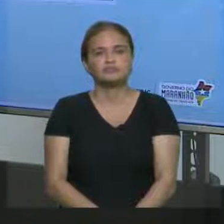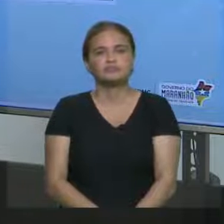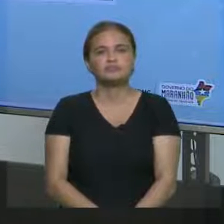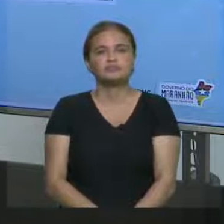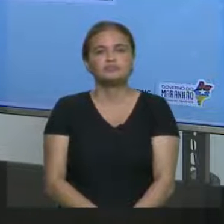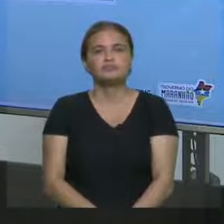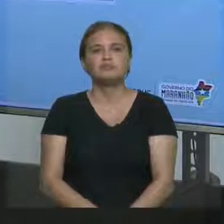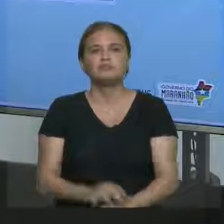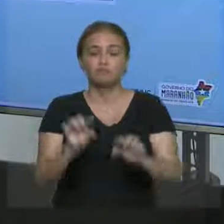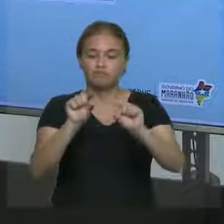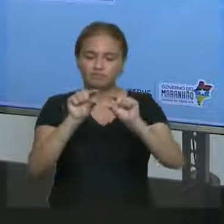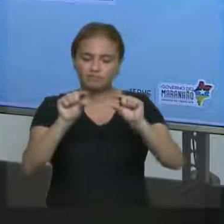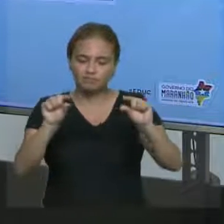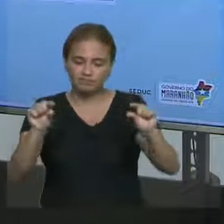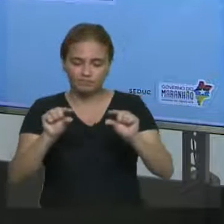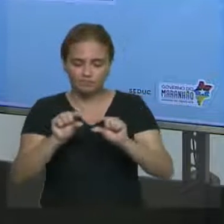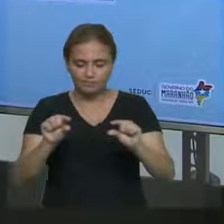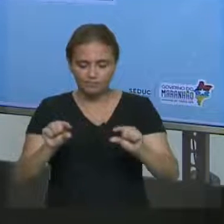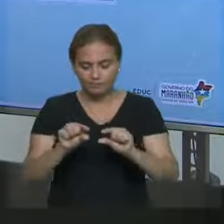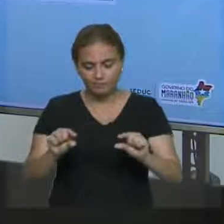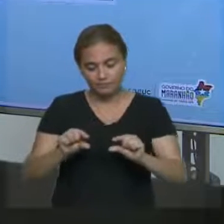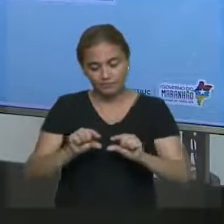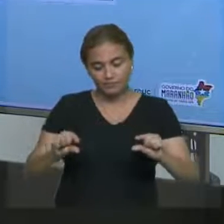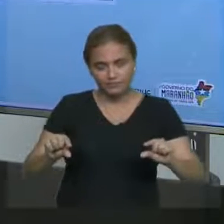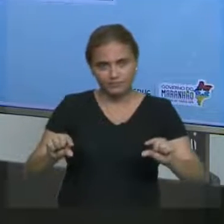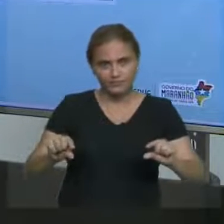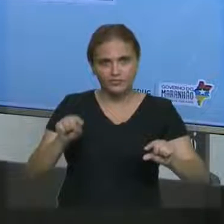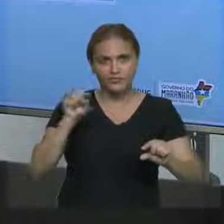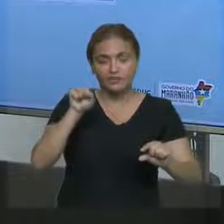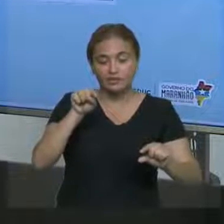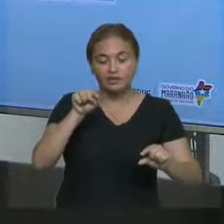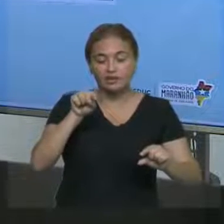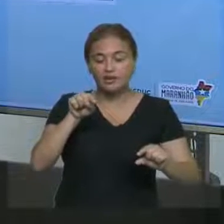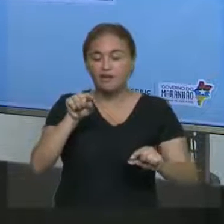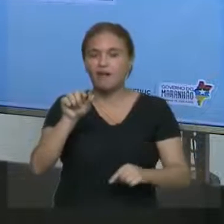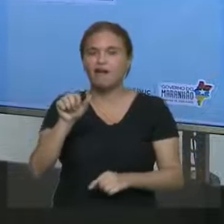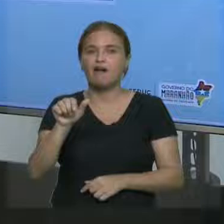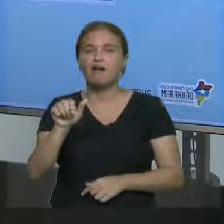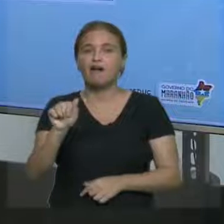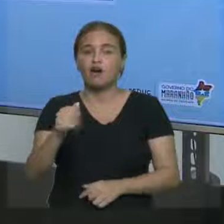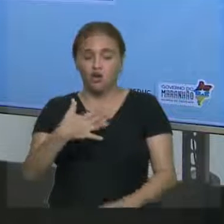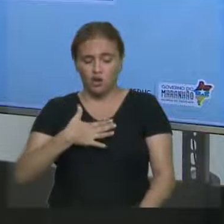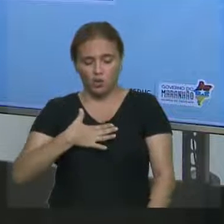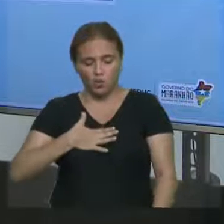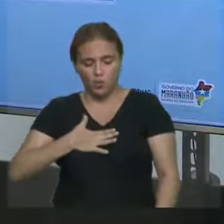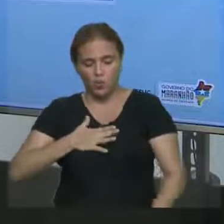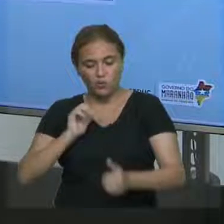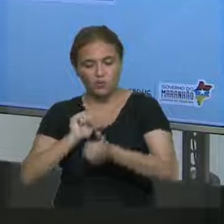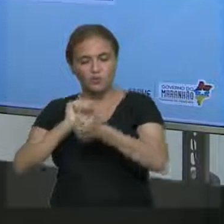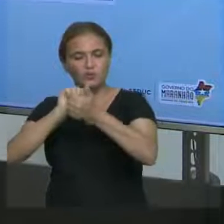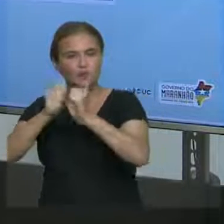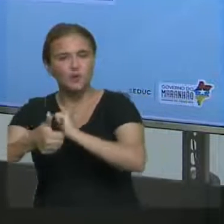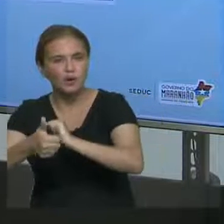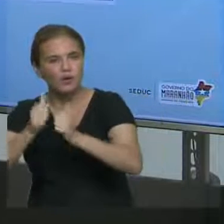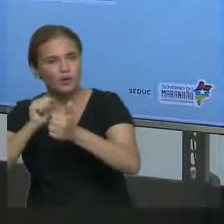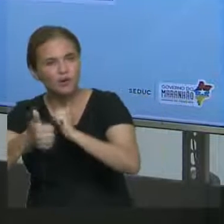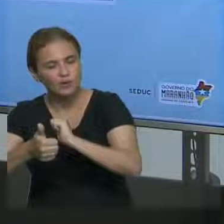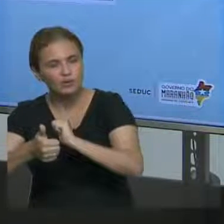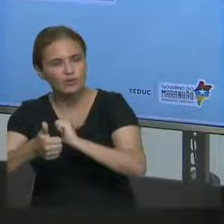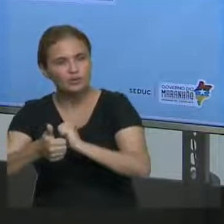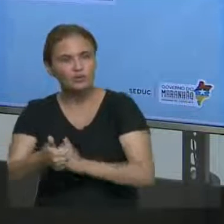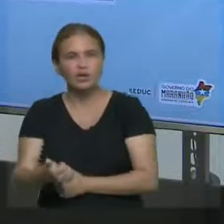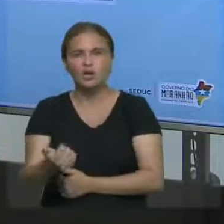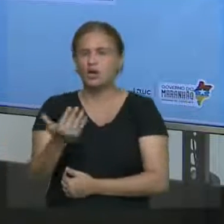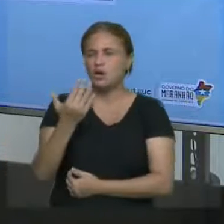sports, junk food and rock music. O que que a pessoa nos diz? Eu gosto de esporte, junk food. Junk food é aquela